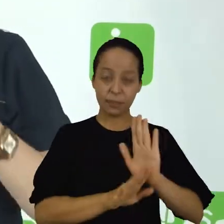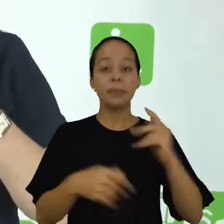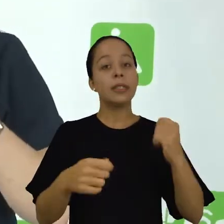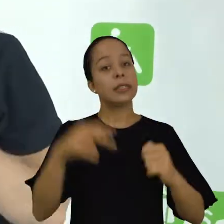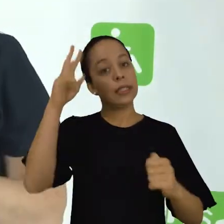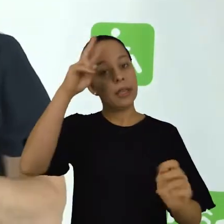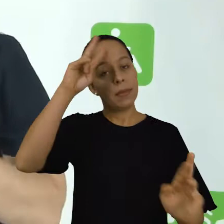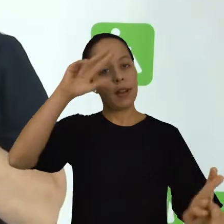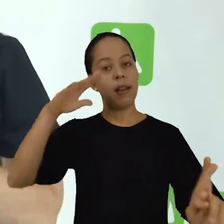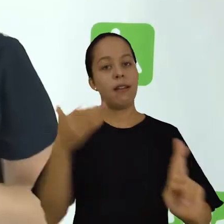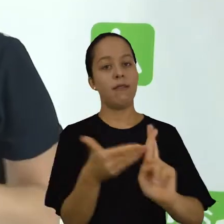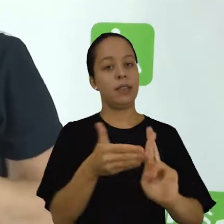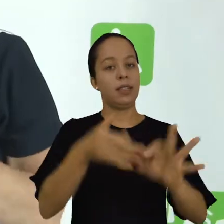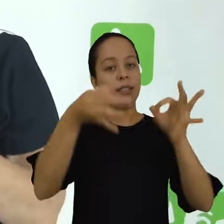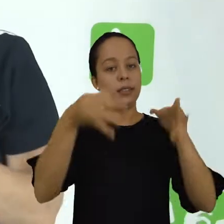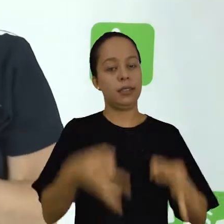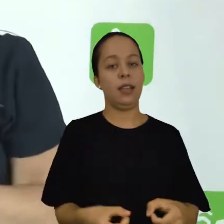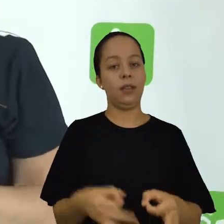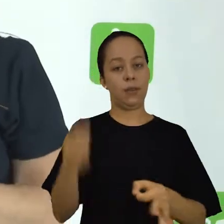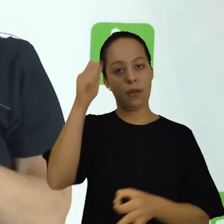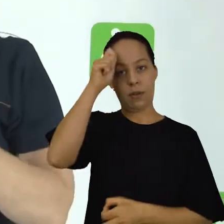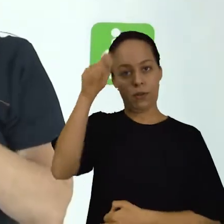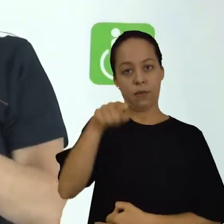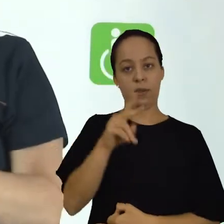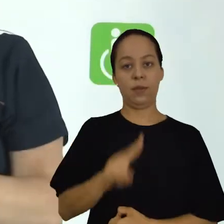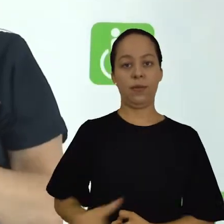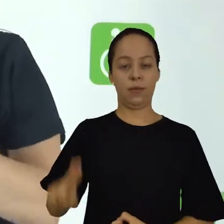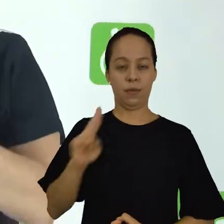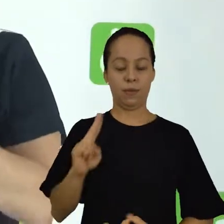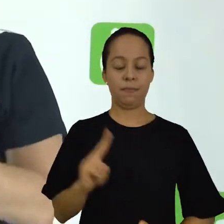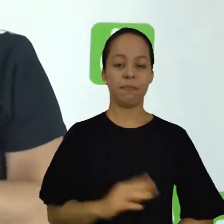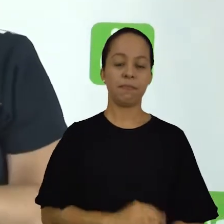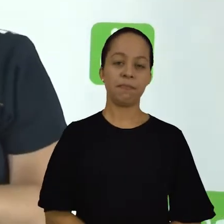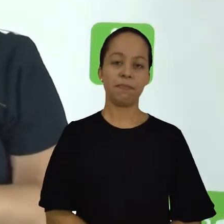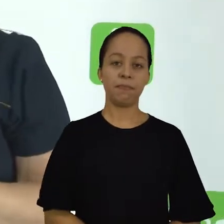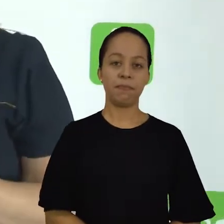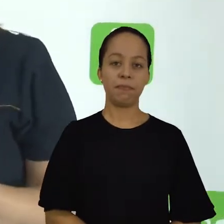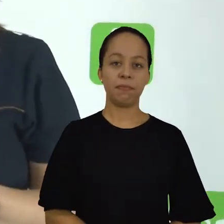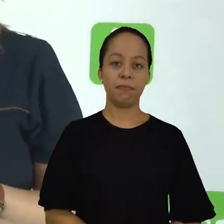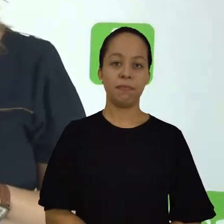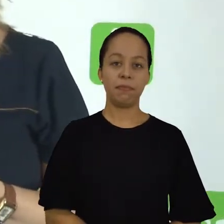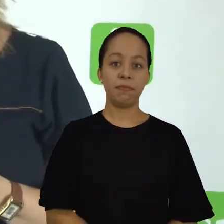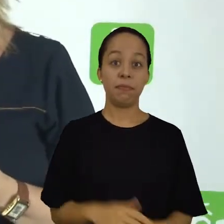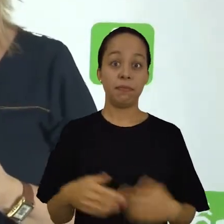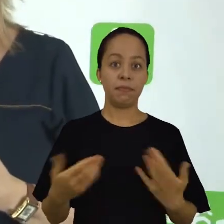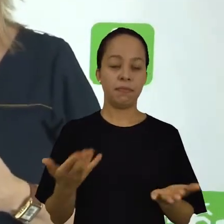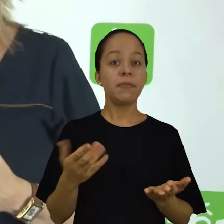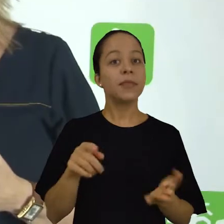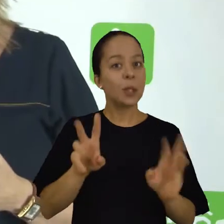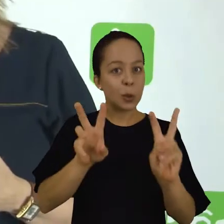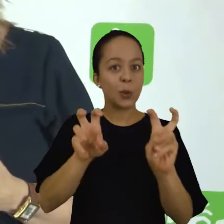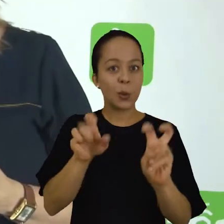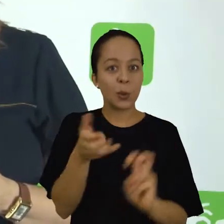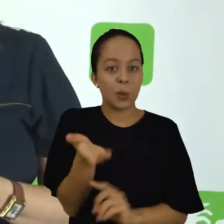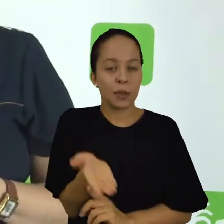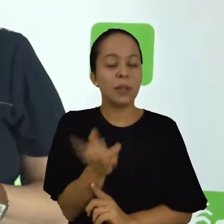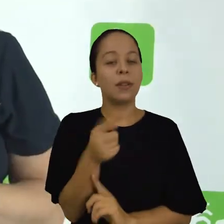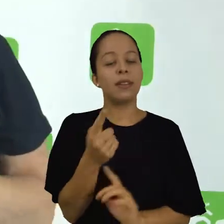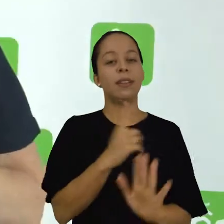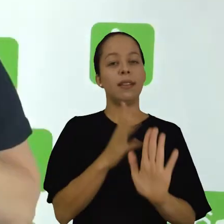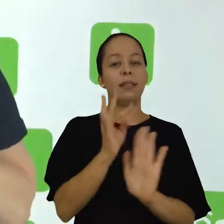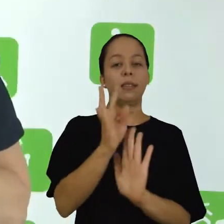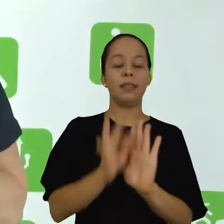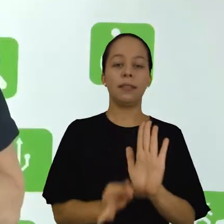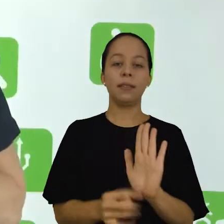referenciar os autores que você utilizar. Sobre isso, nós temos um